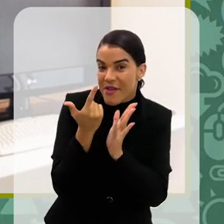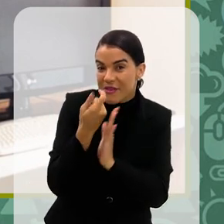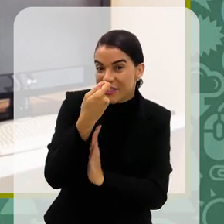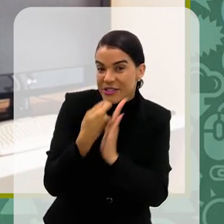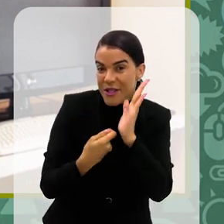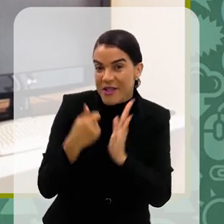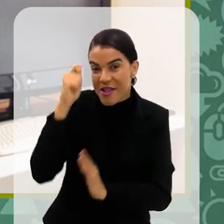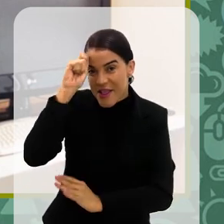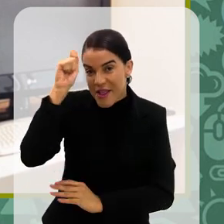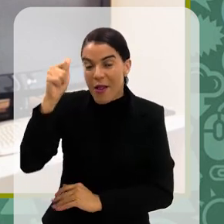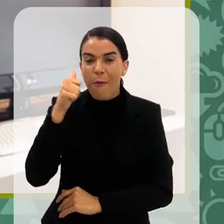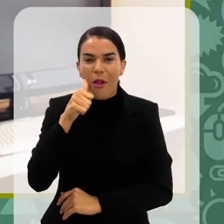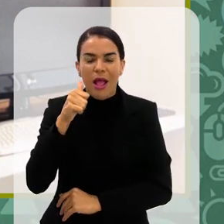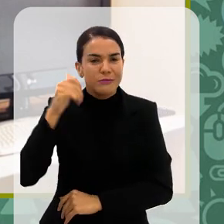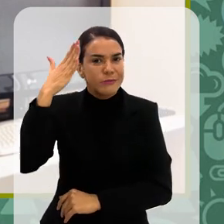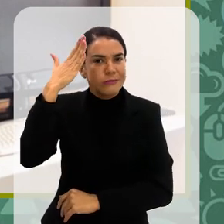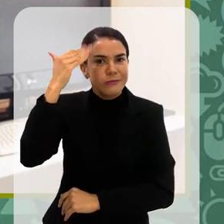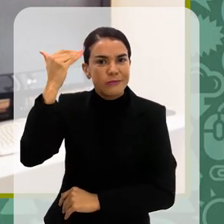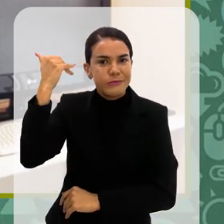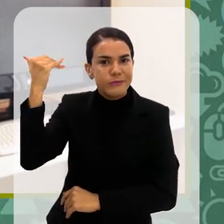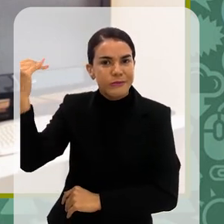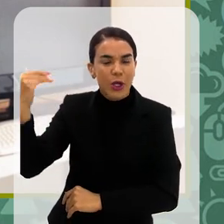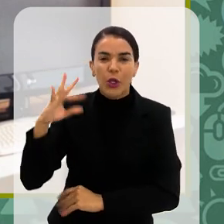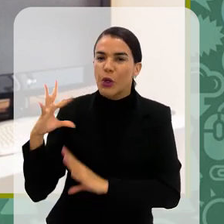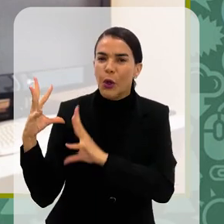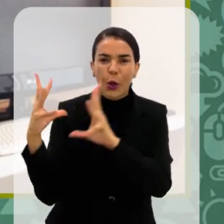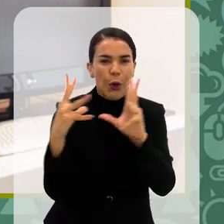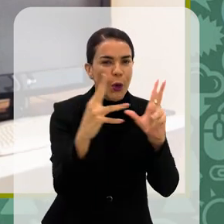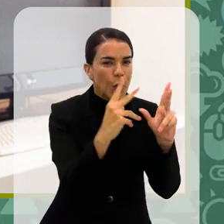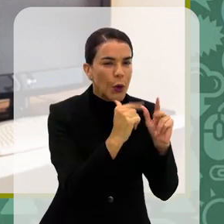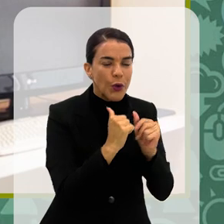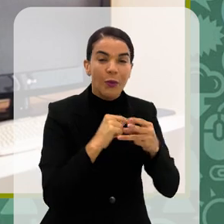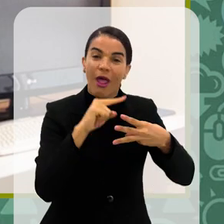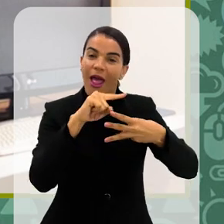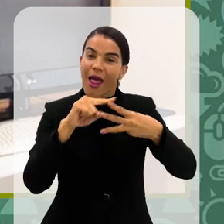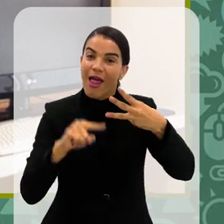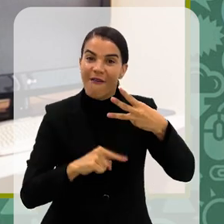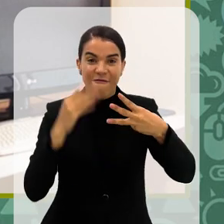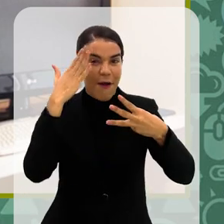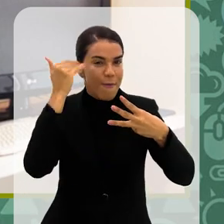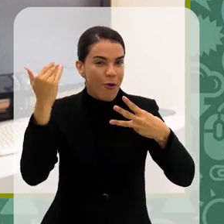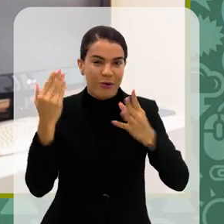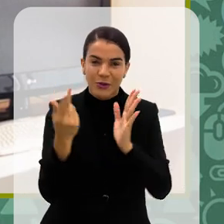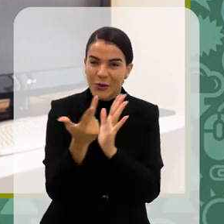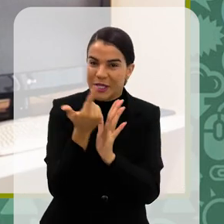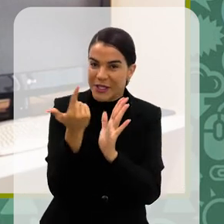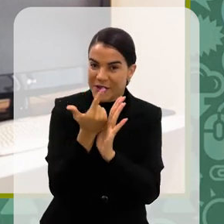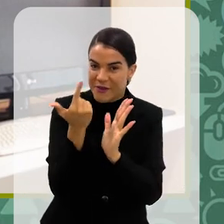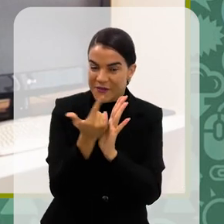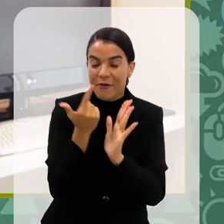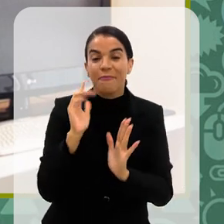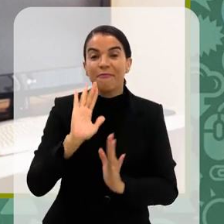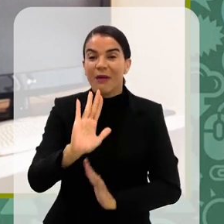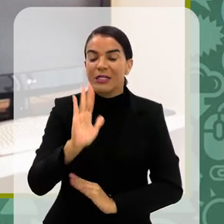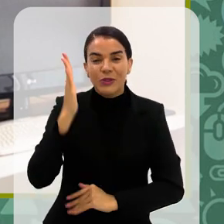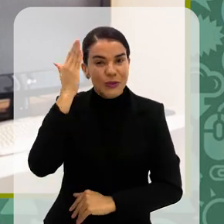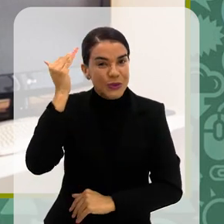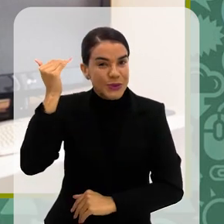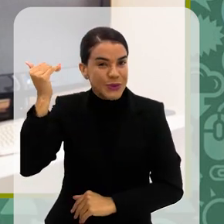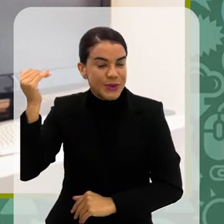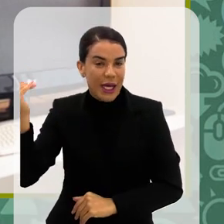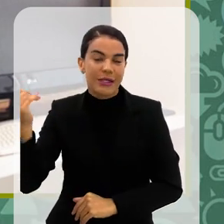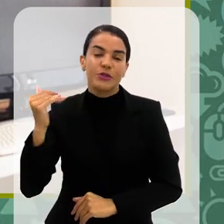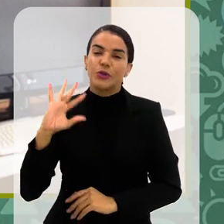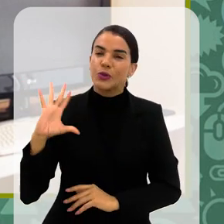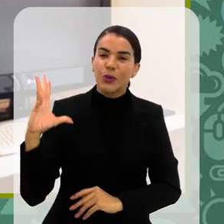livro escrito por uma mulher que fez muito sucesso, que estava todo mundo lendo, era uma trilogia. Eu não vou citar aqui, mas fez muito,